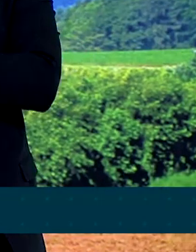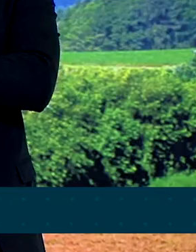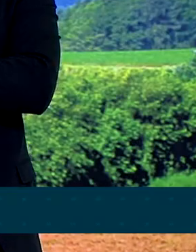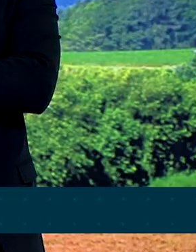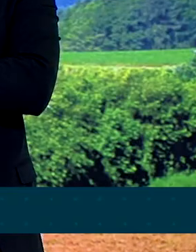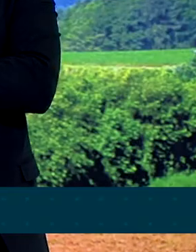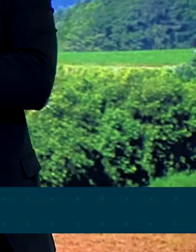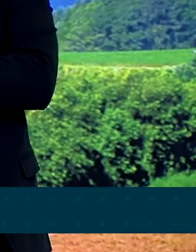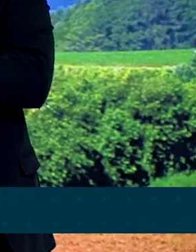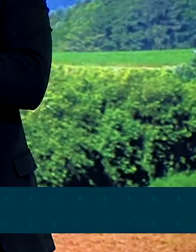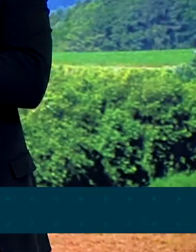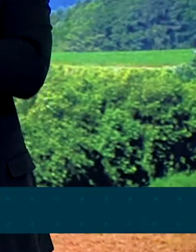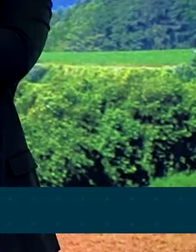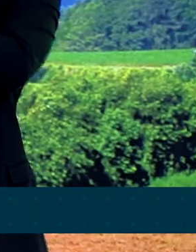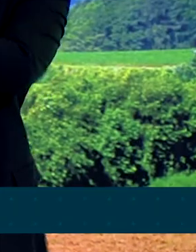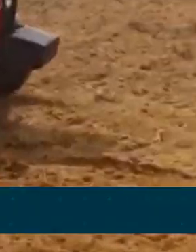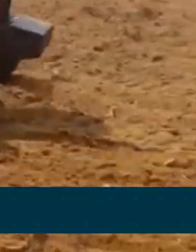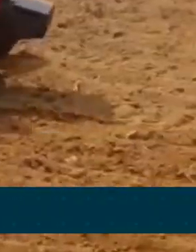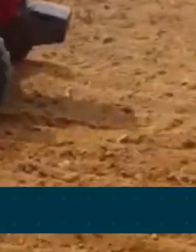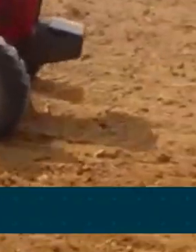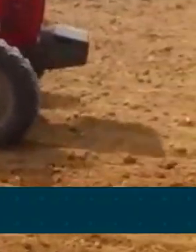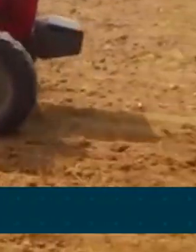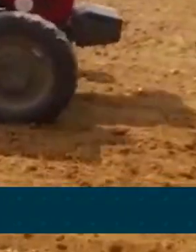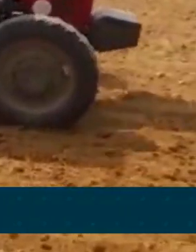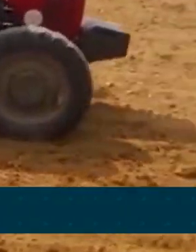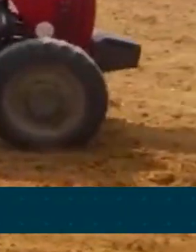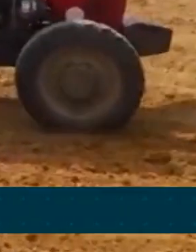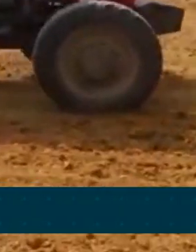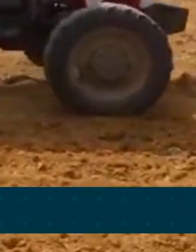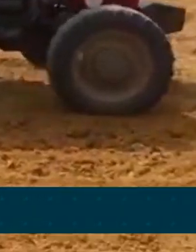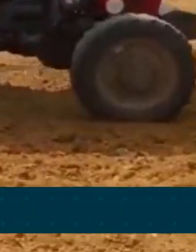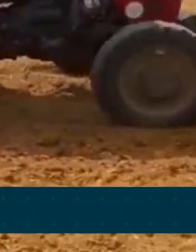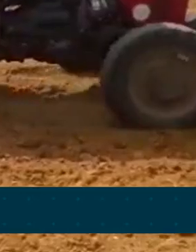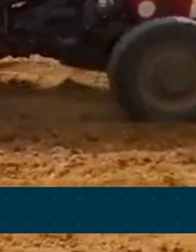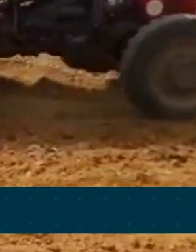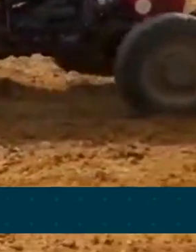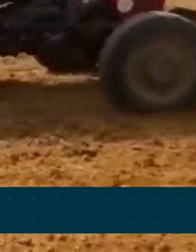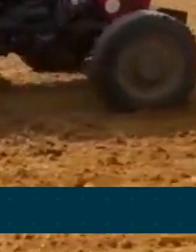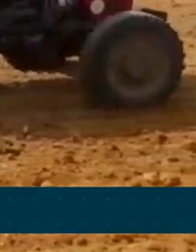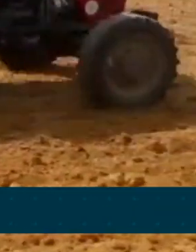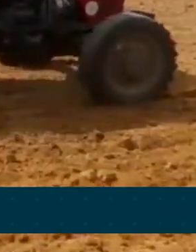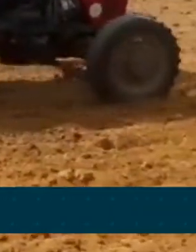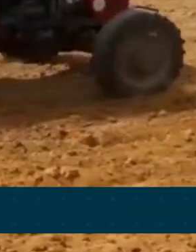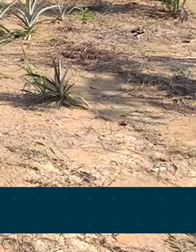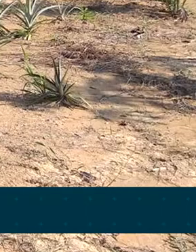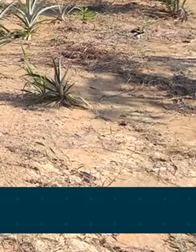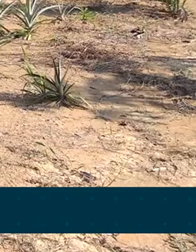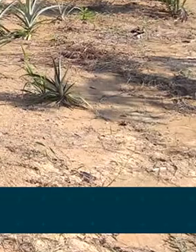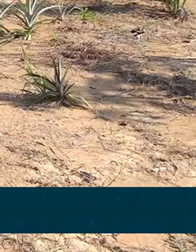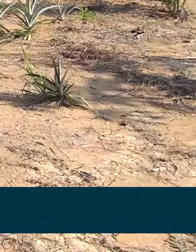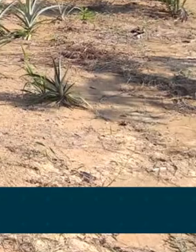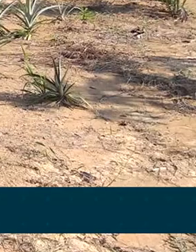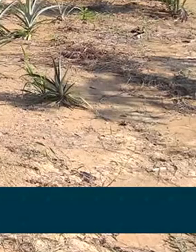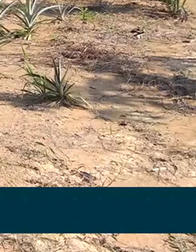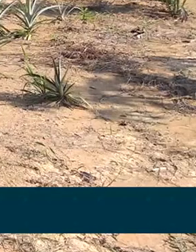superior à safra passada. Há quatro anos, Paulo usou recursos do Plano Safra para comprar este trator. Com o